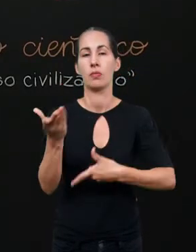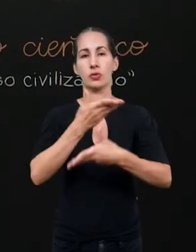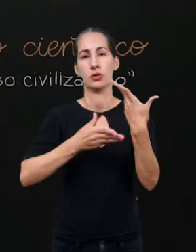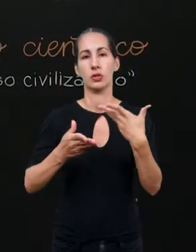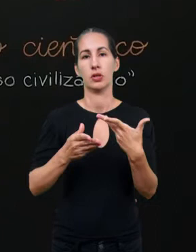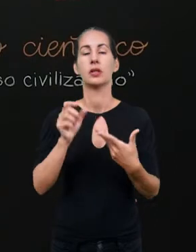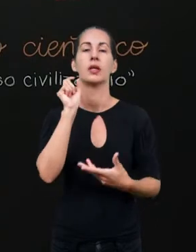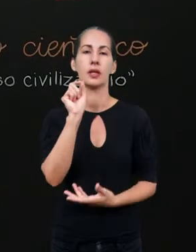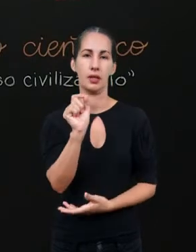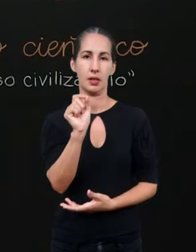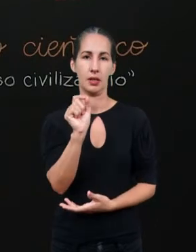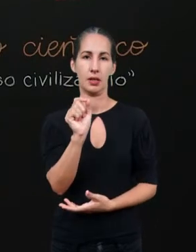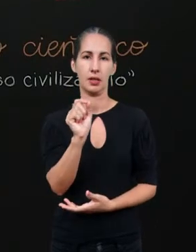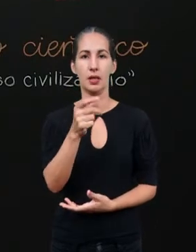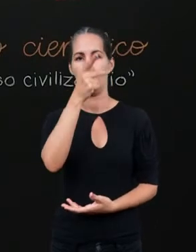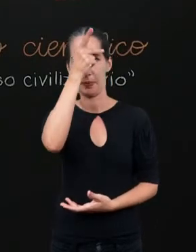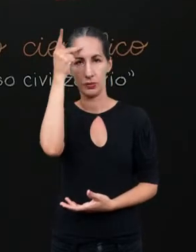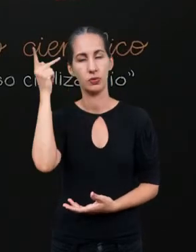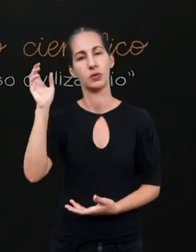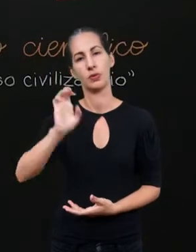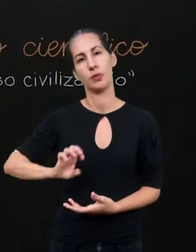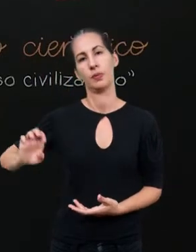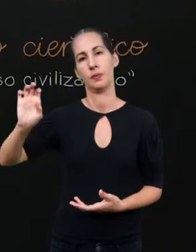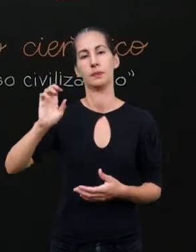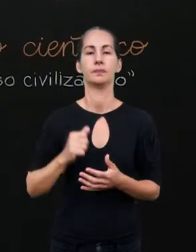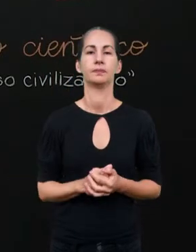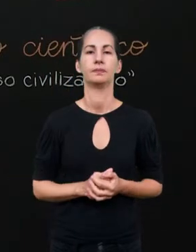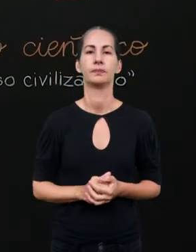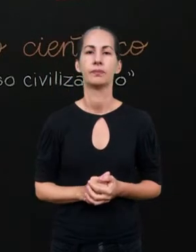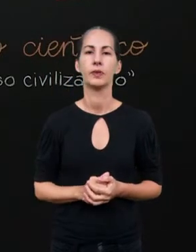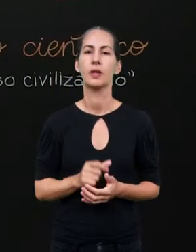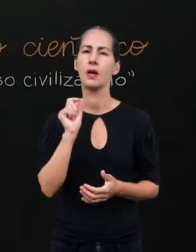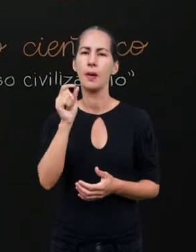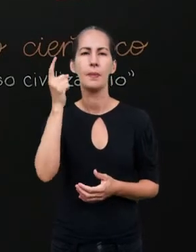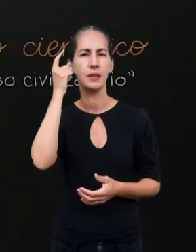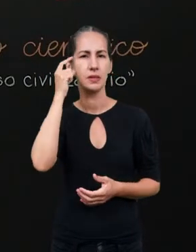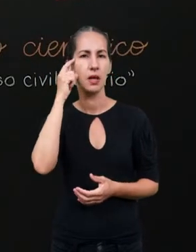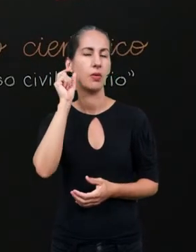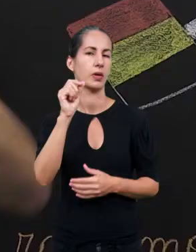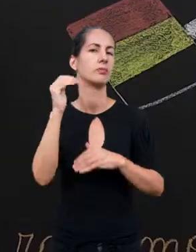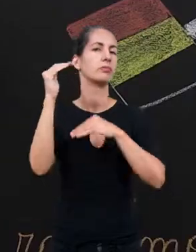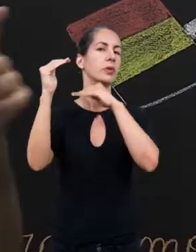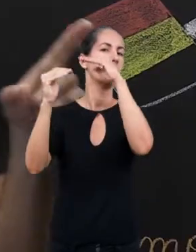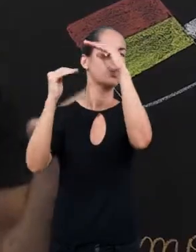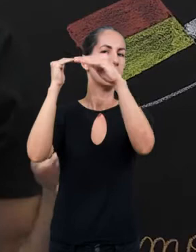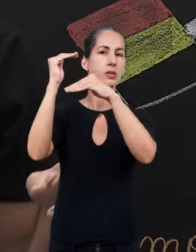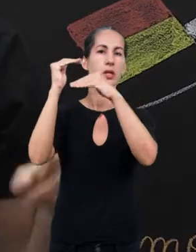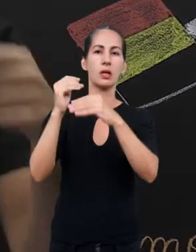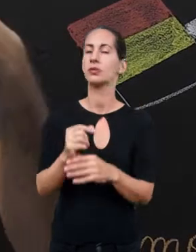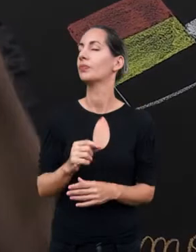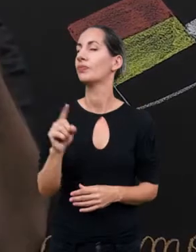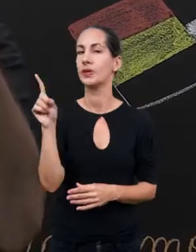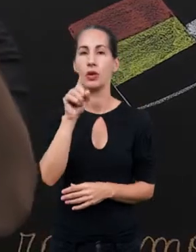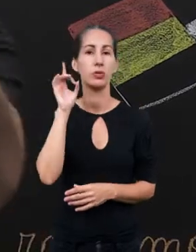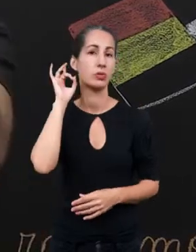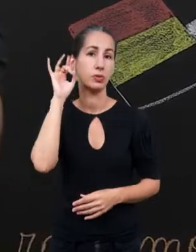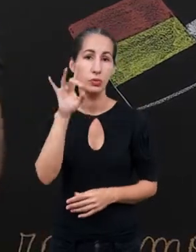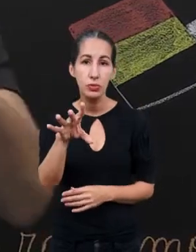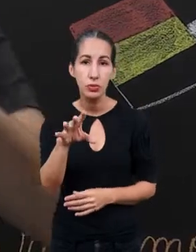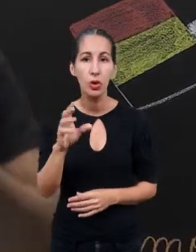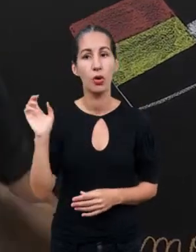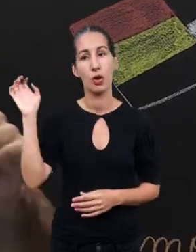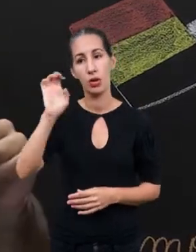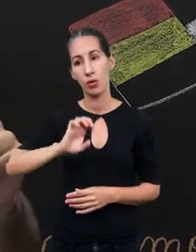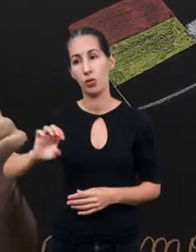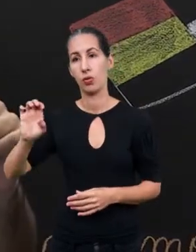serão justamente os europeus. É interessante pensar que este processo não acontece só da